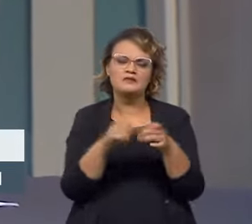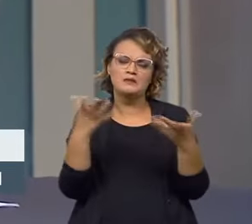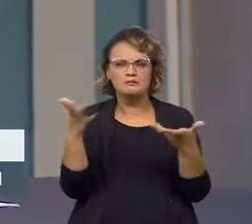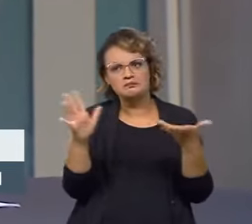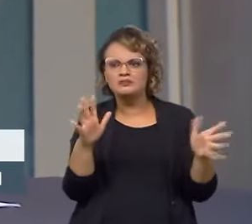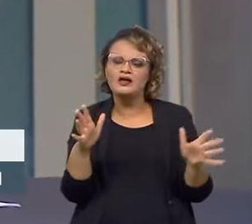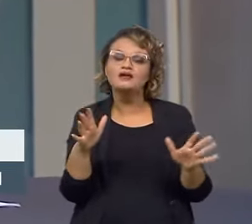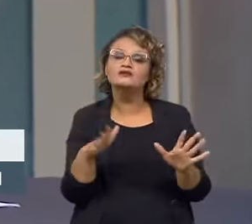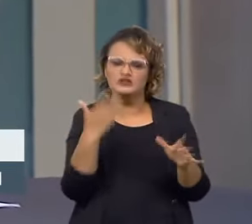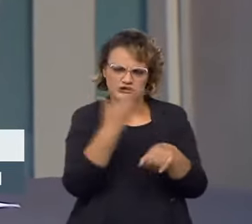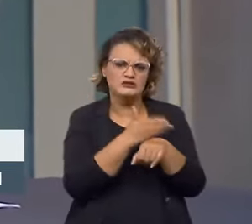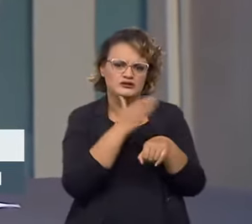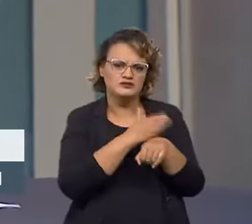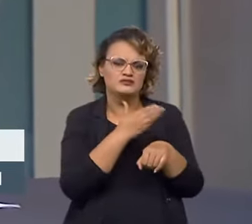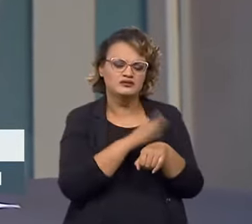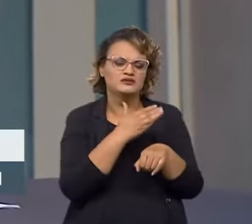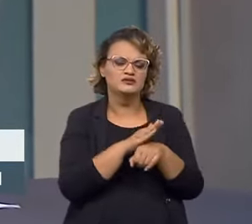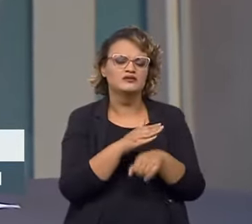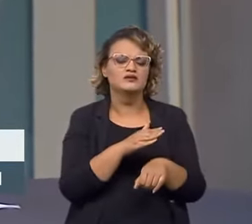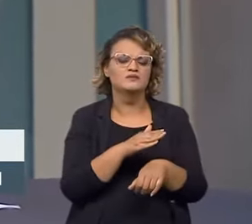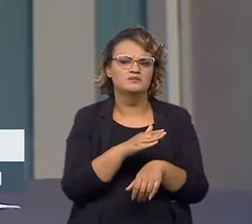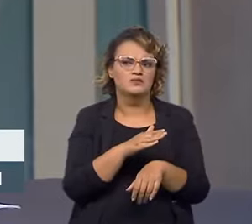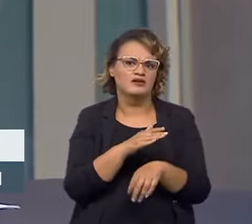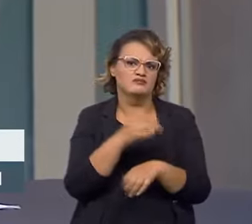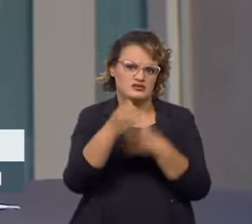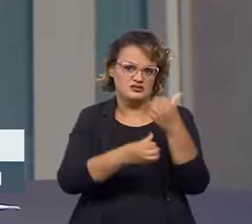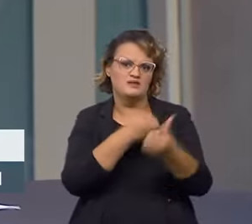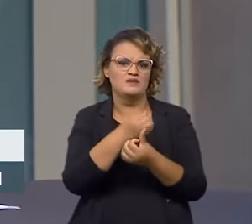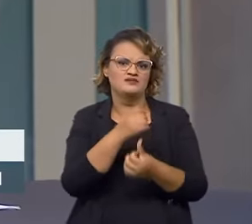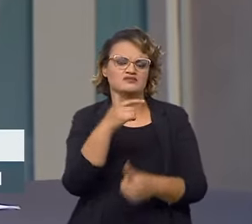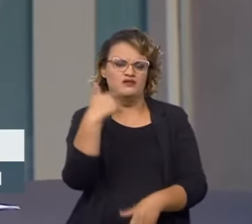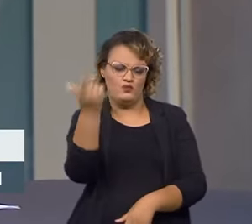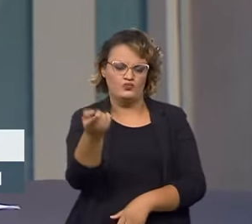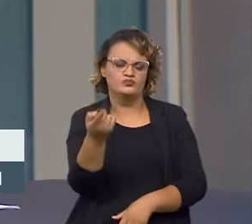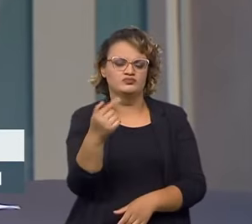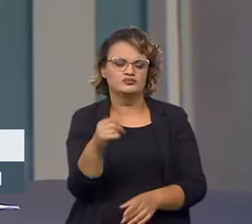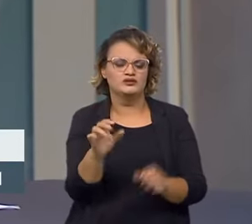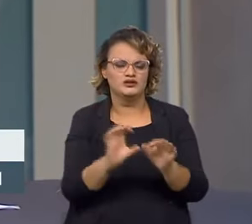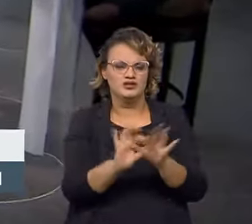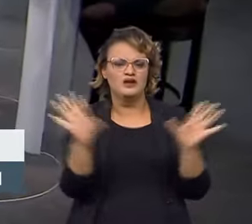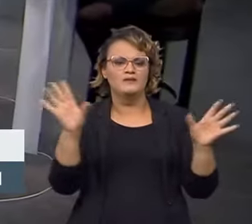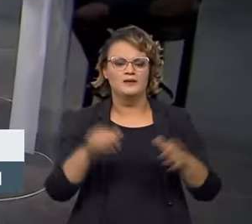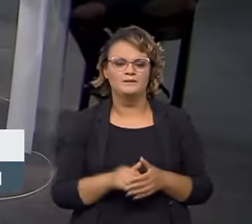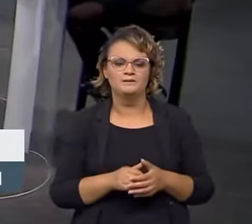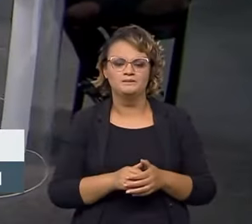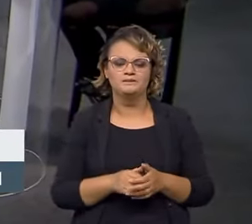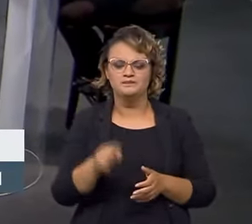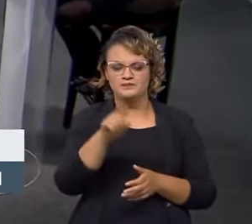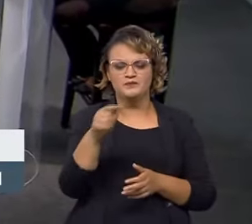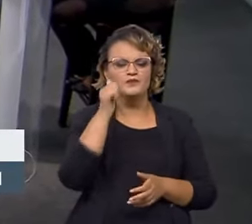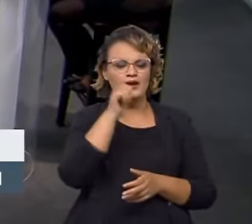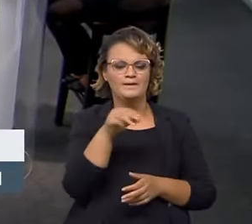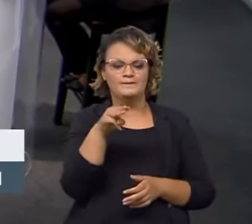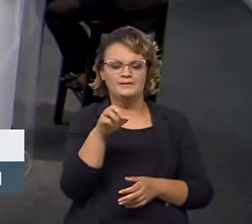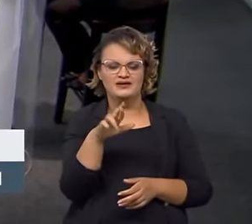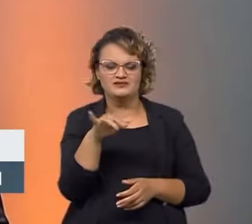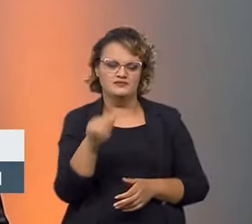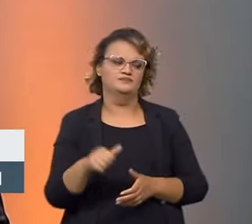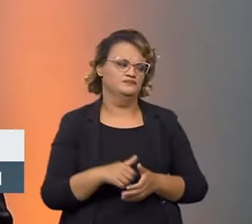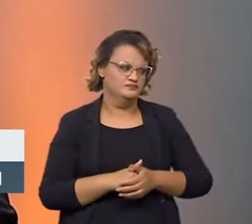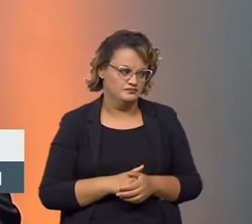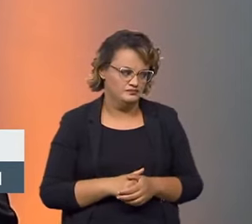então estamos trabalhando para estar no início do segundo semestre esse primeiro aplicativo no mercado. Muito obrigada. Marcia, uma pergunta, por favor.